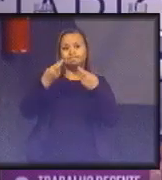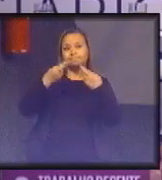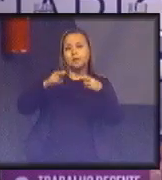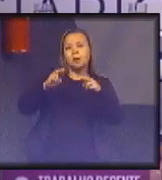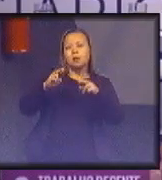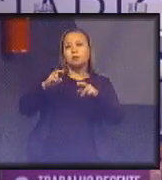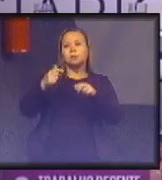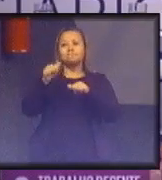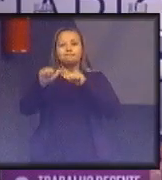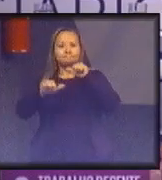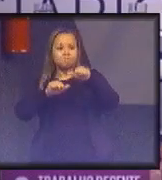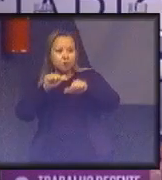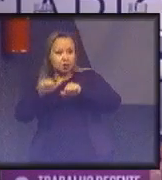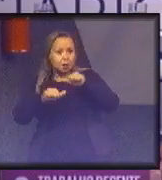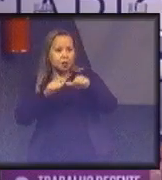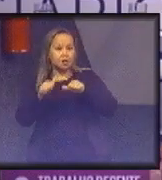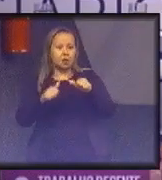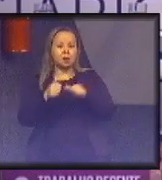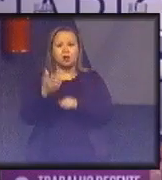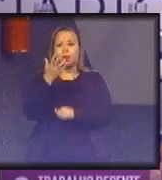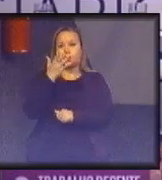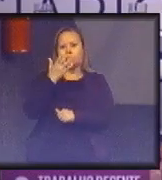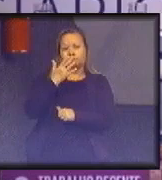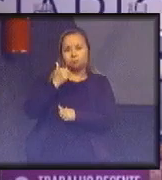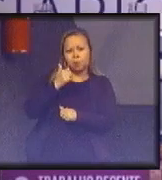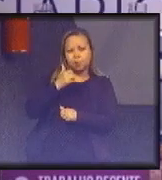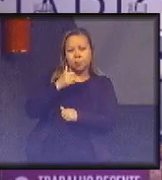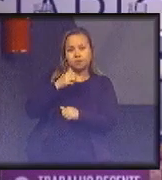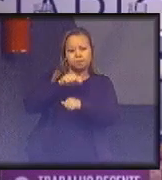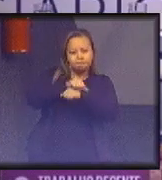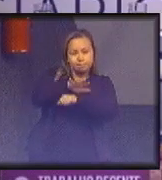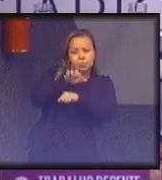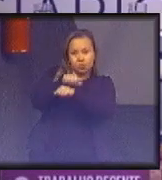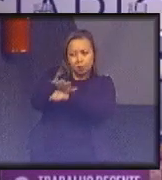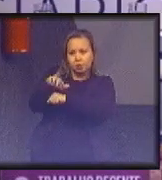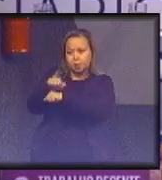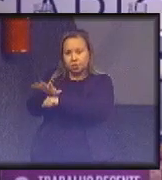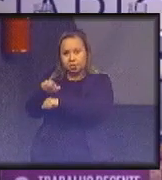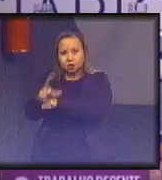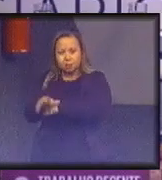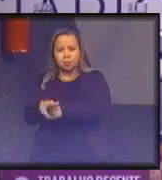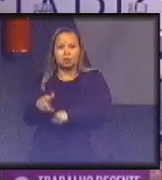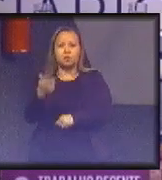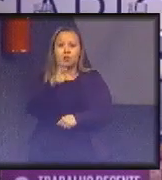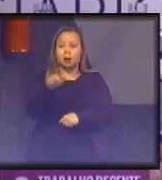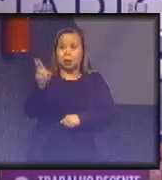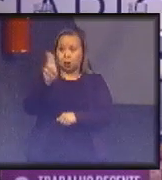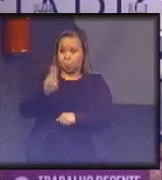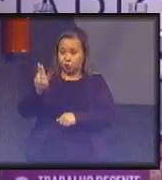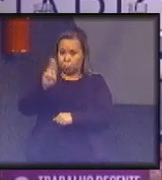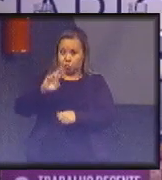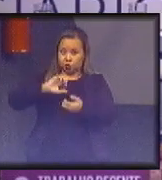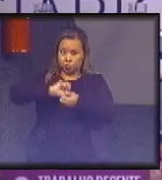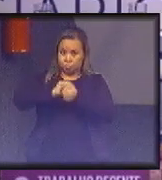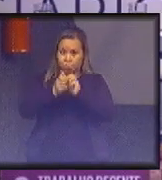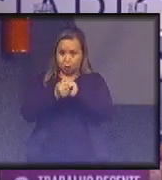pensar em redução, compartilhamento, reparação, reuso, reciclagem,